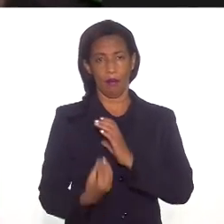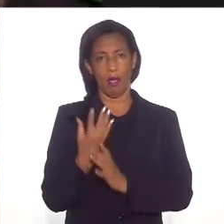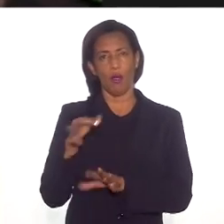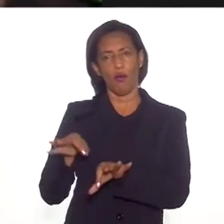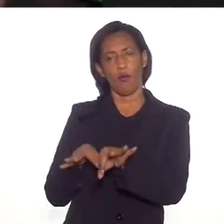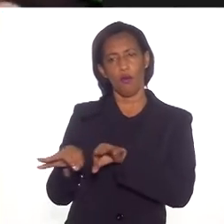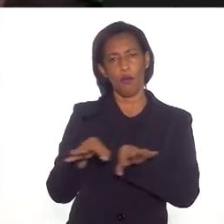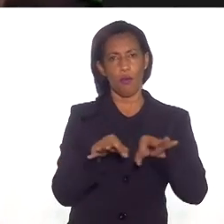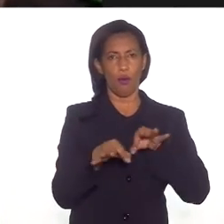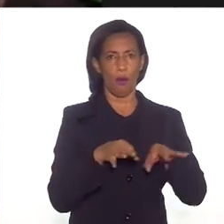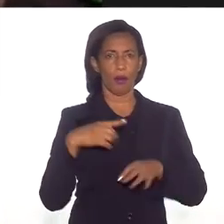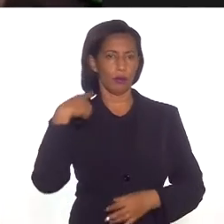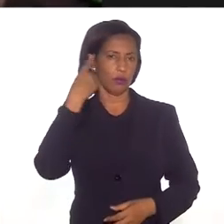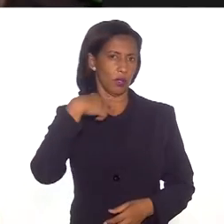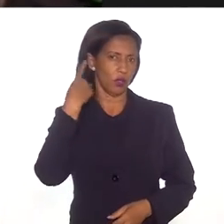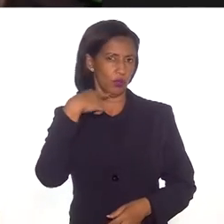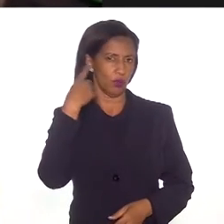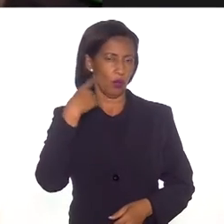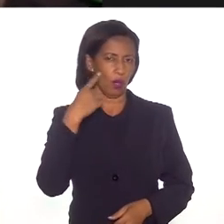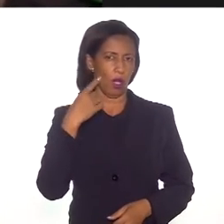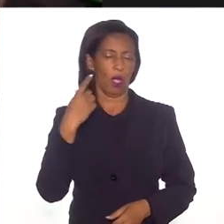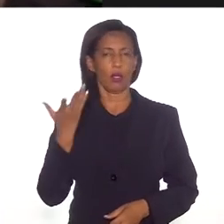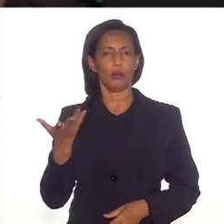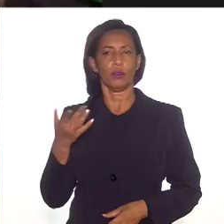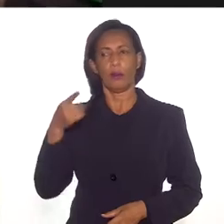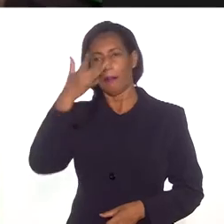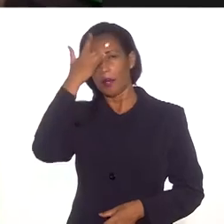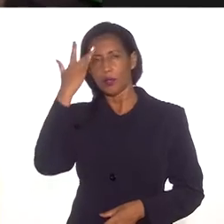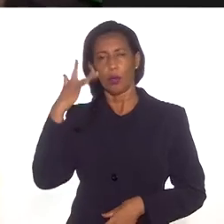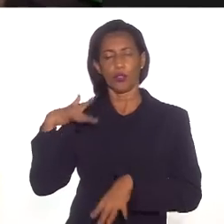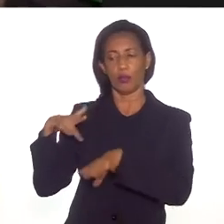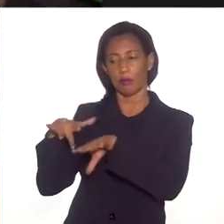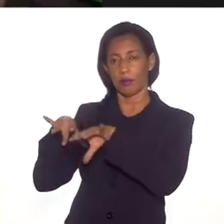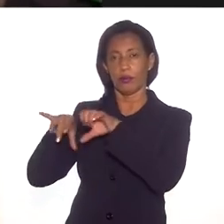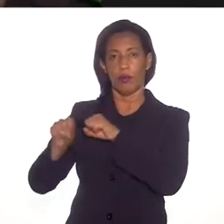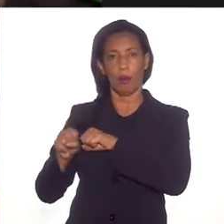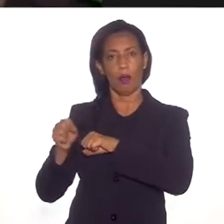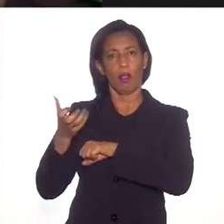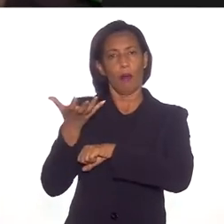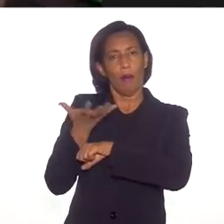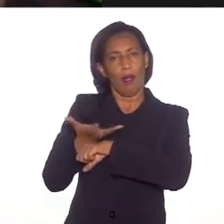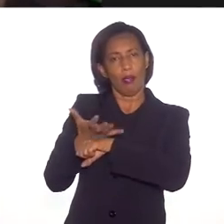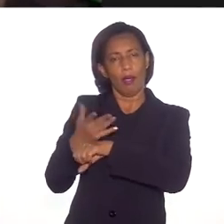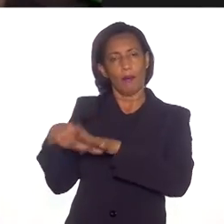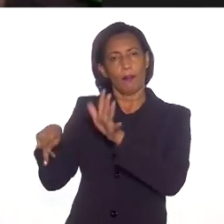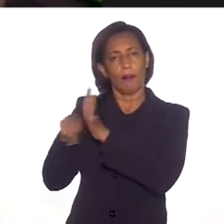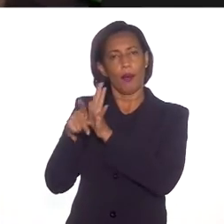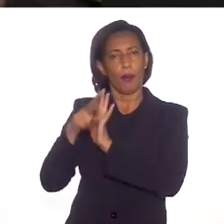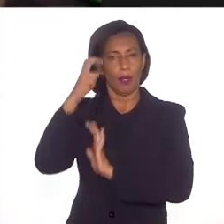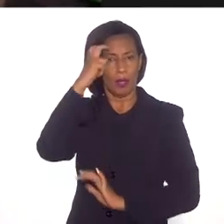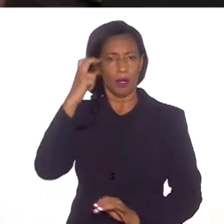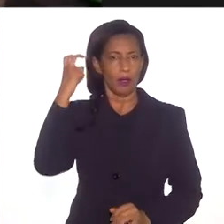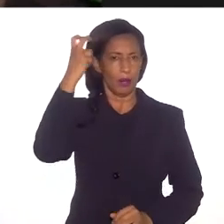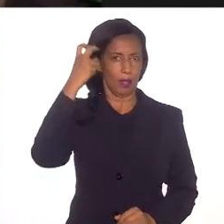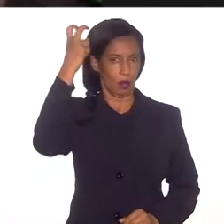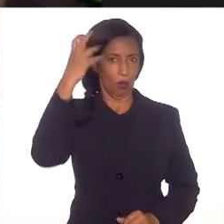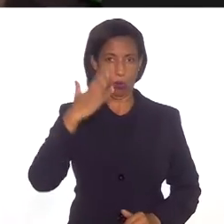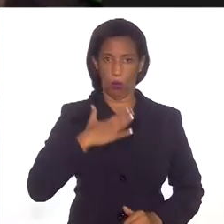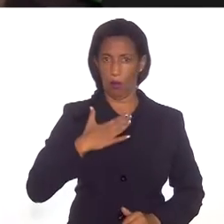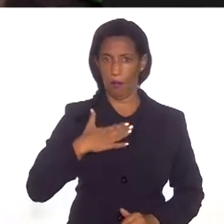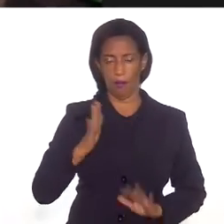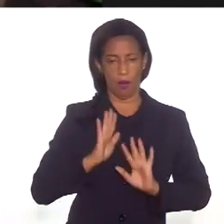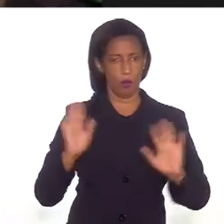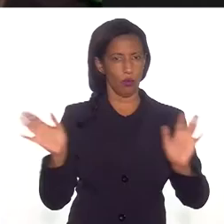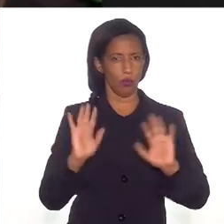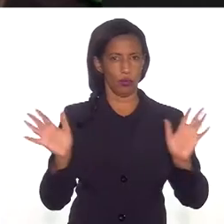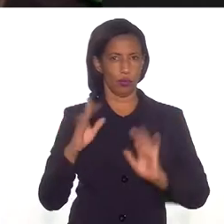por advogados indígenas, pessoas que estavam se especializando nessa matéria de propriedade intelectual, que não é o meu caso,